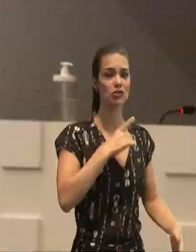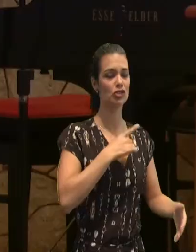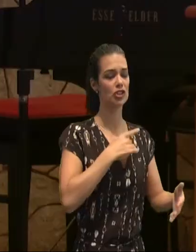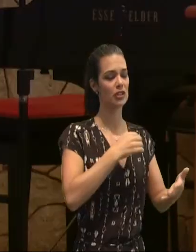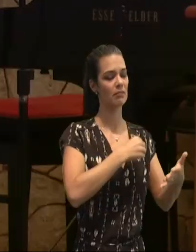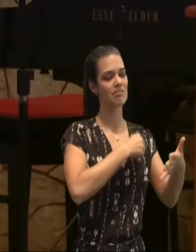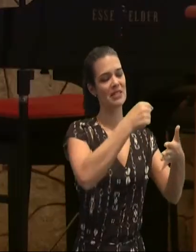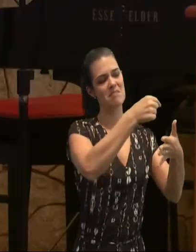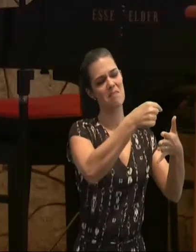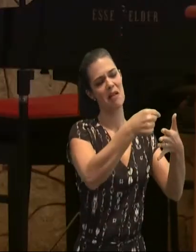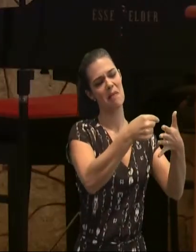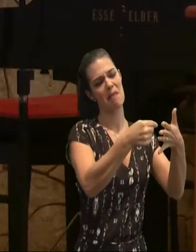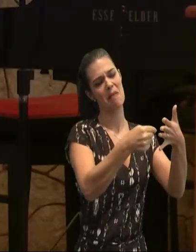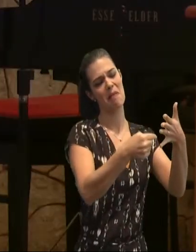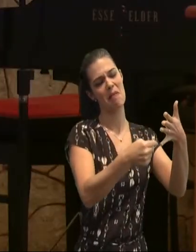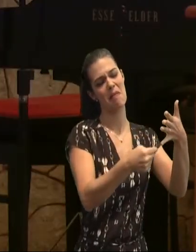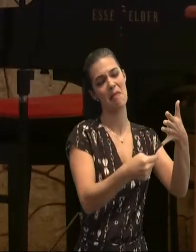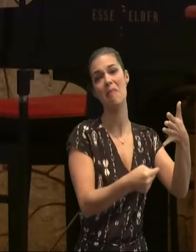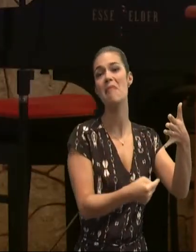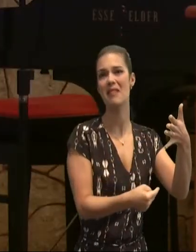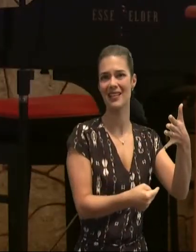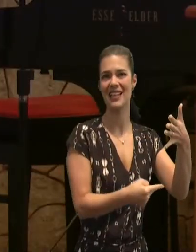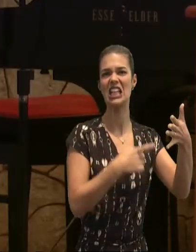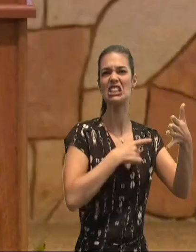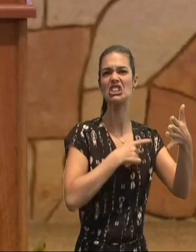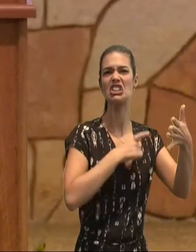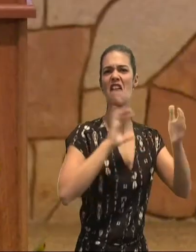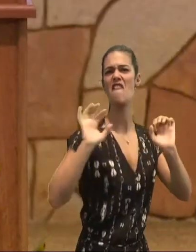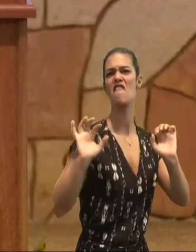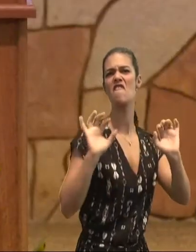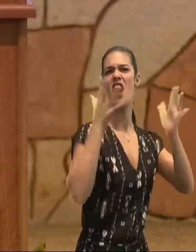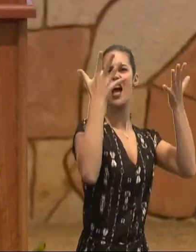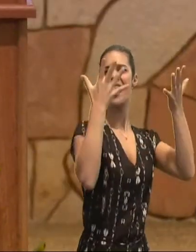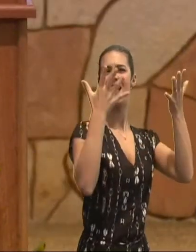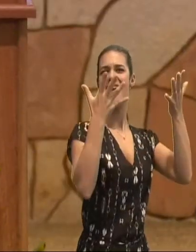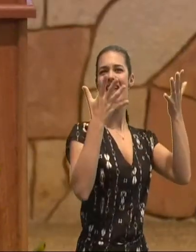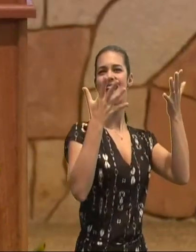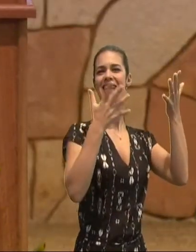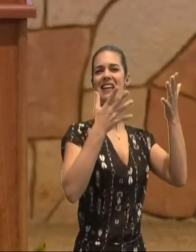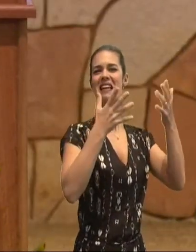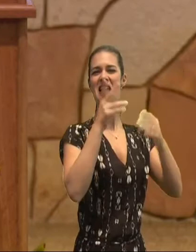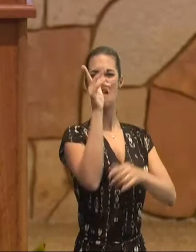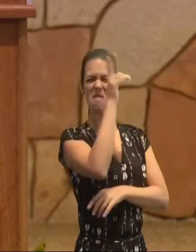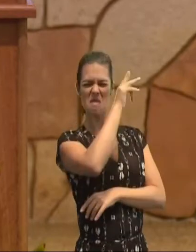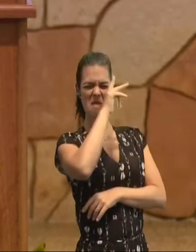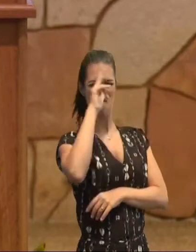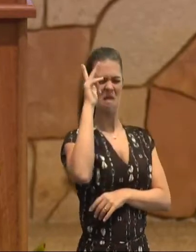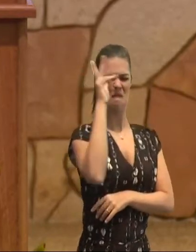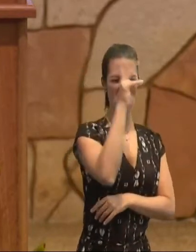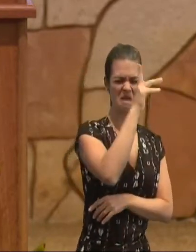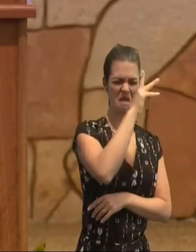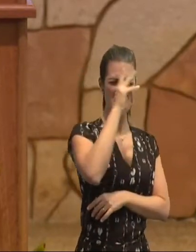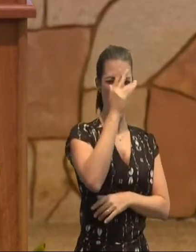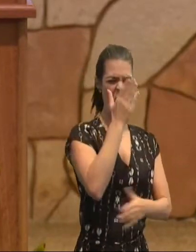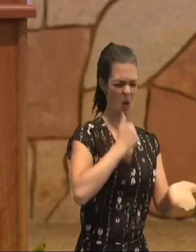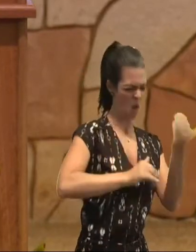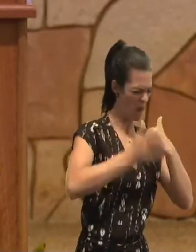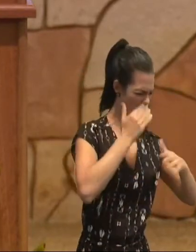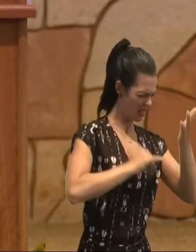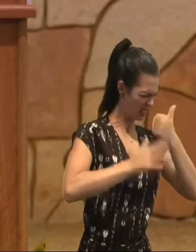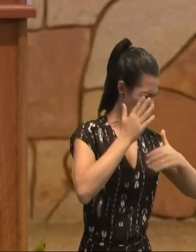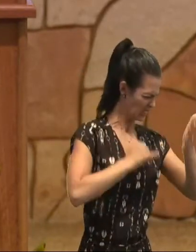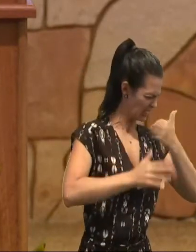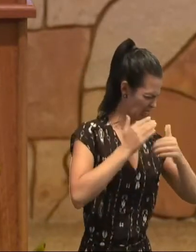religião, era por orgias, por festas, regadas, a bebida, e a muita comida, havia sim, glutonaria,